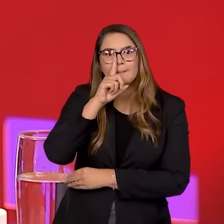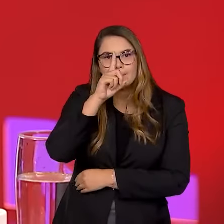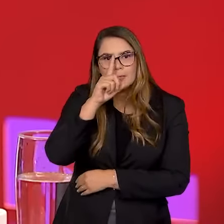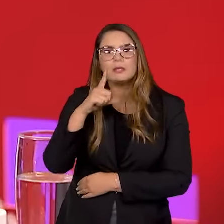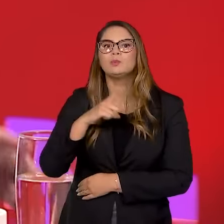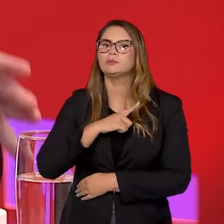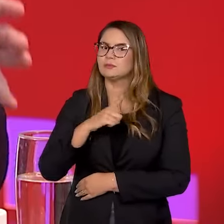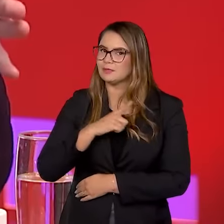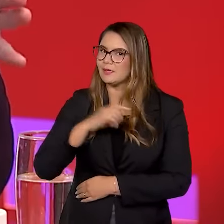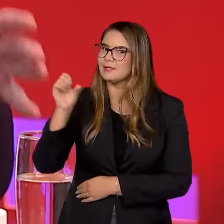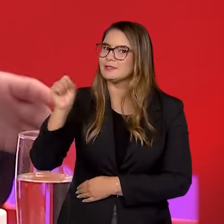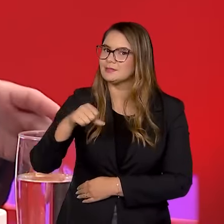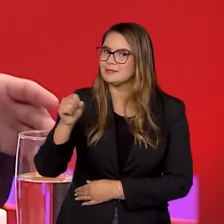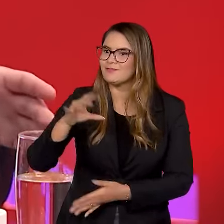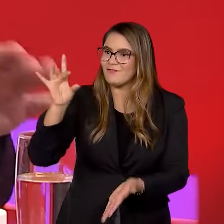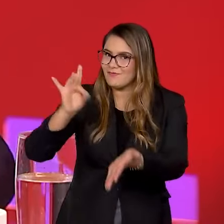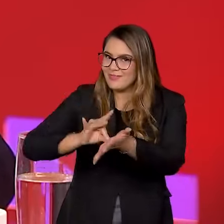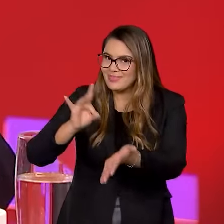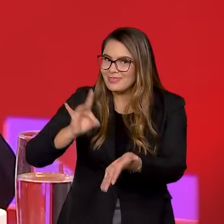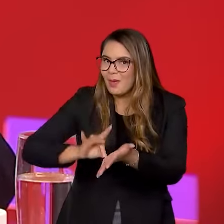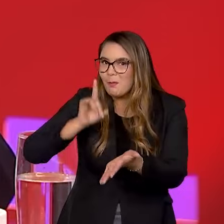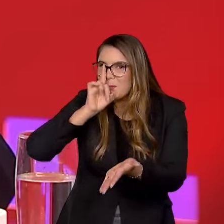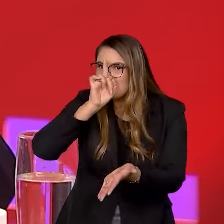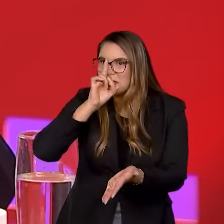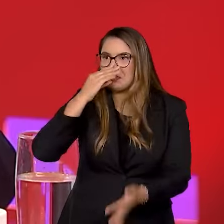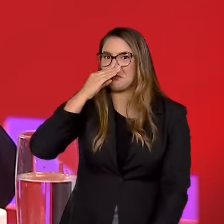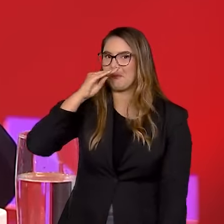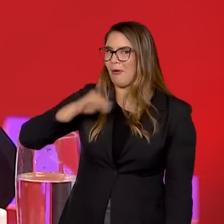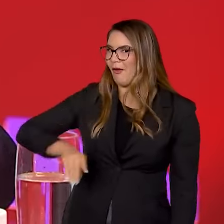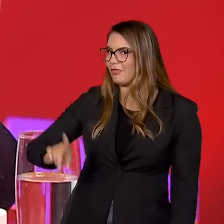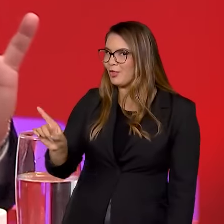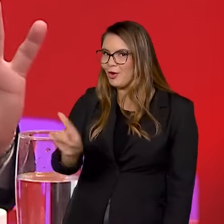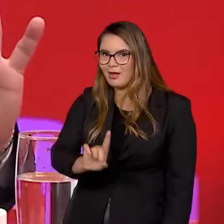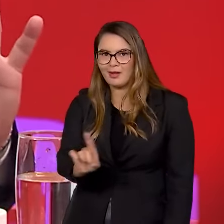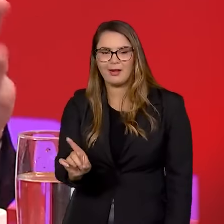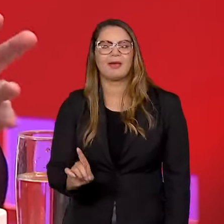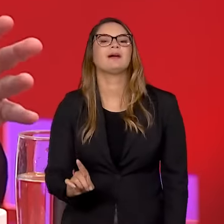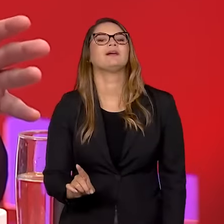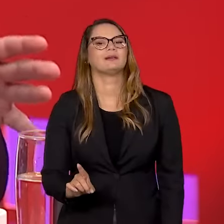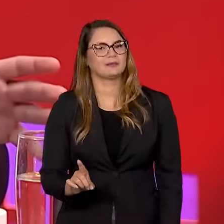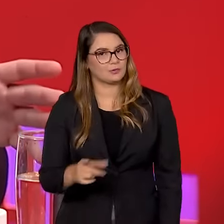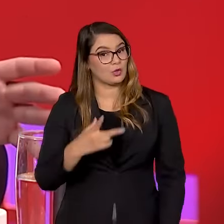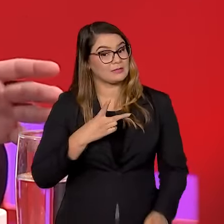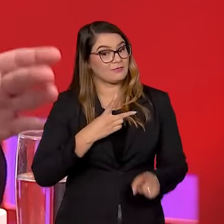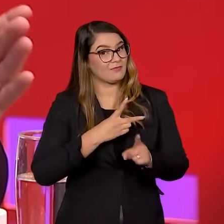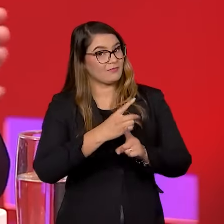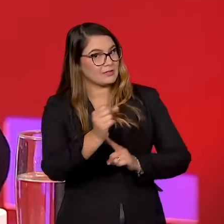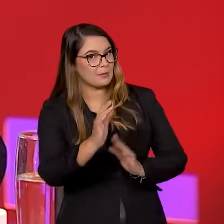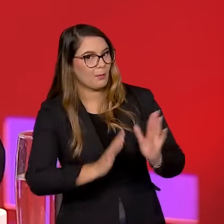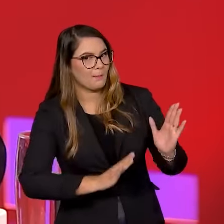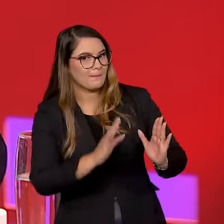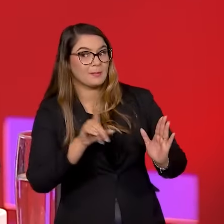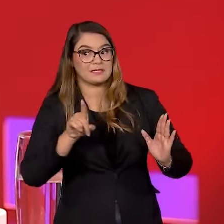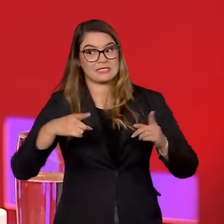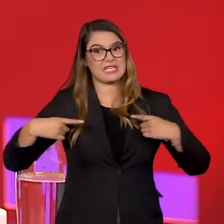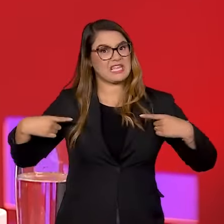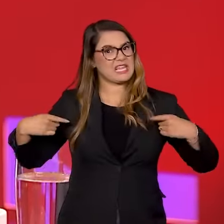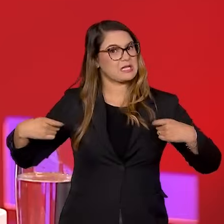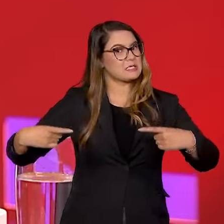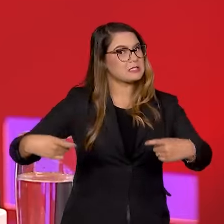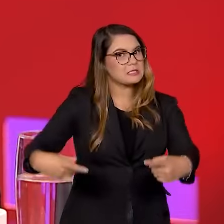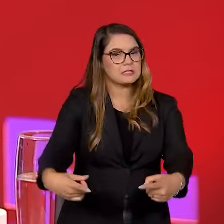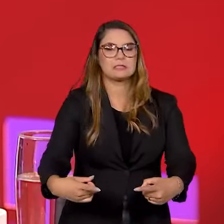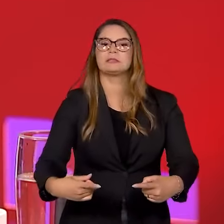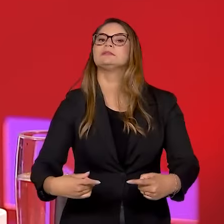e esse perigo é real. Nós não podemos ignorá-lo em hipótese nenhuma. Nós vencemos uma batalha. Mas essa é uma guerra. Uma